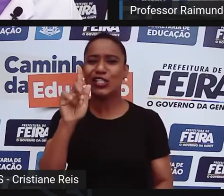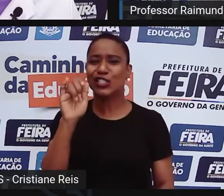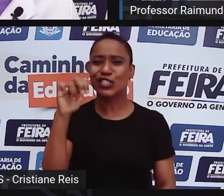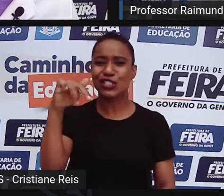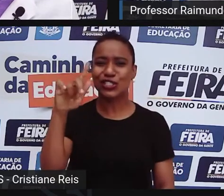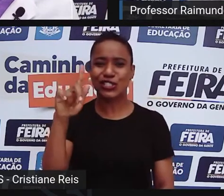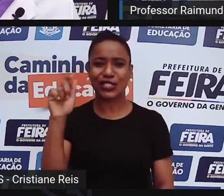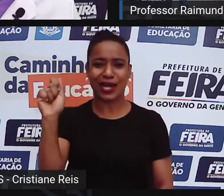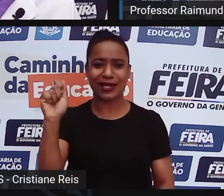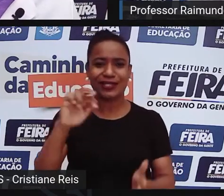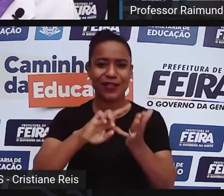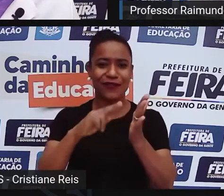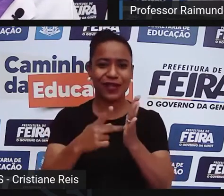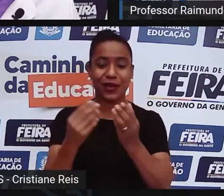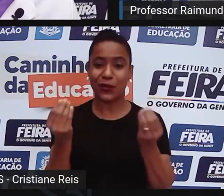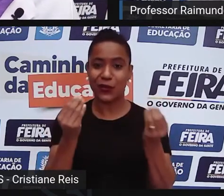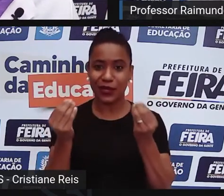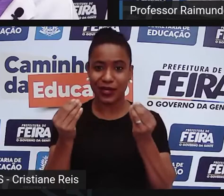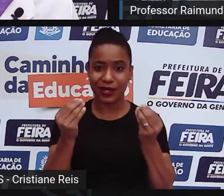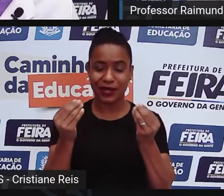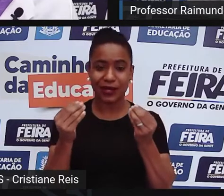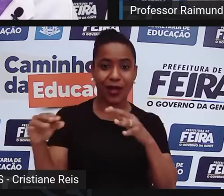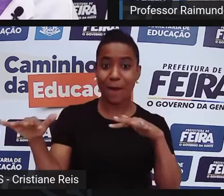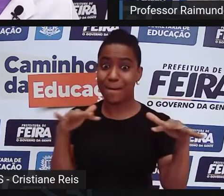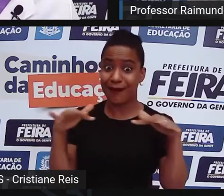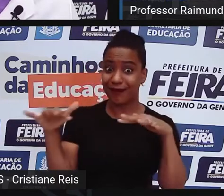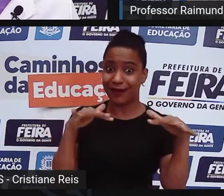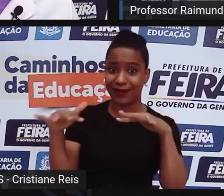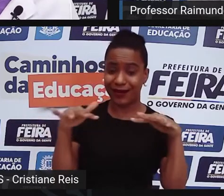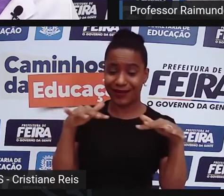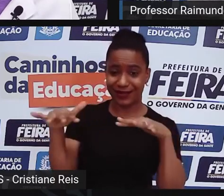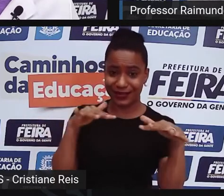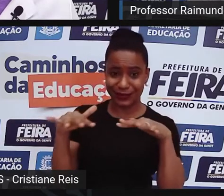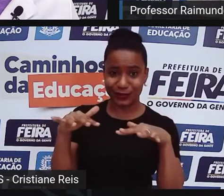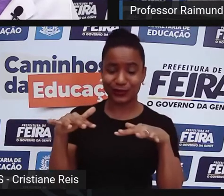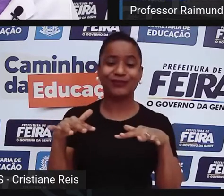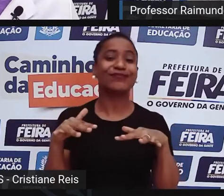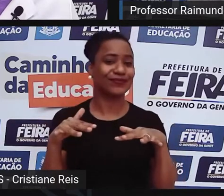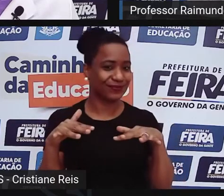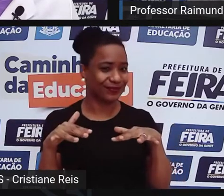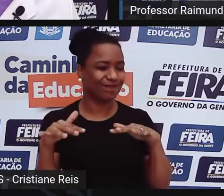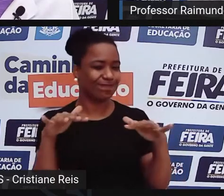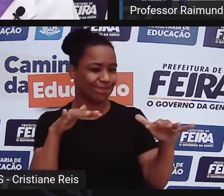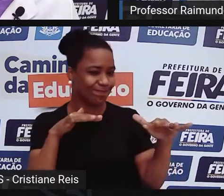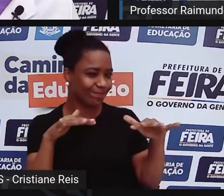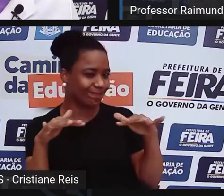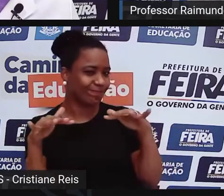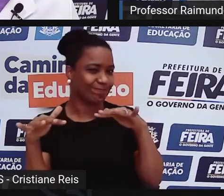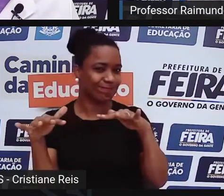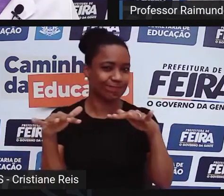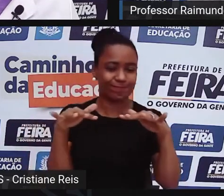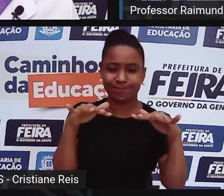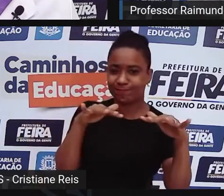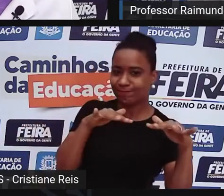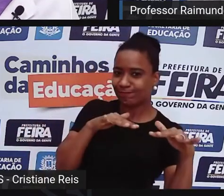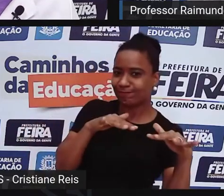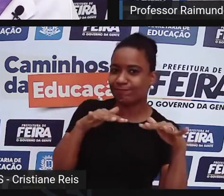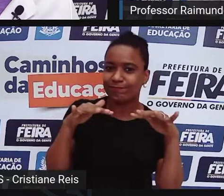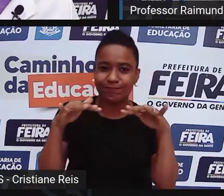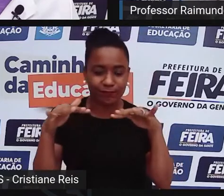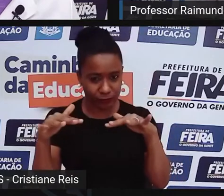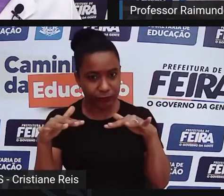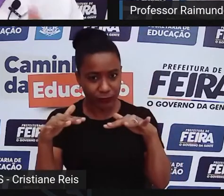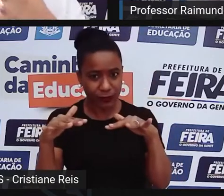ginga é o balanço do capoeira, é a forma da dança disfarçada. Muita gente se fala da